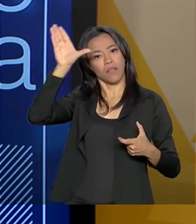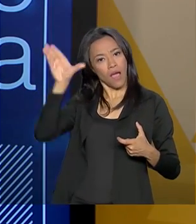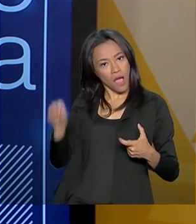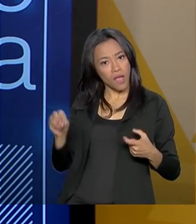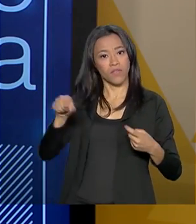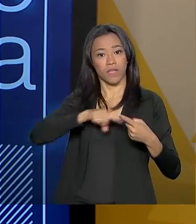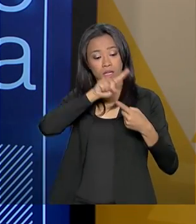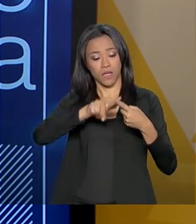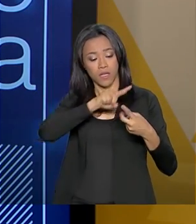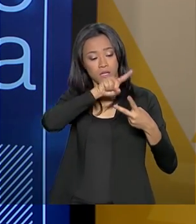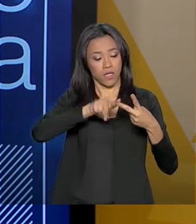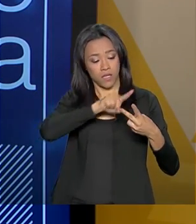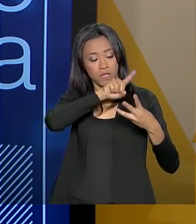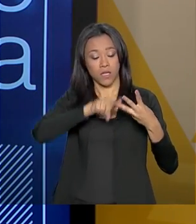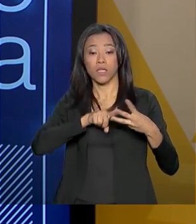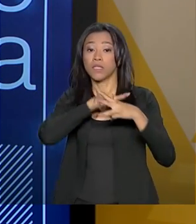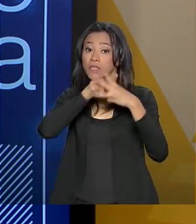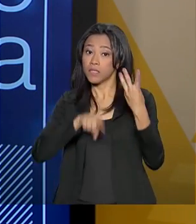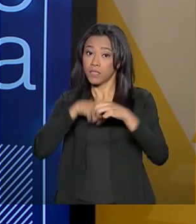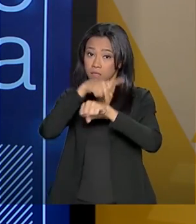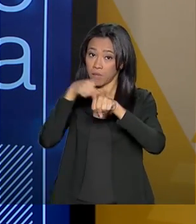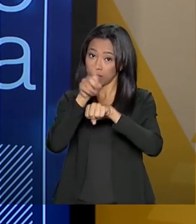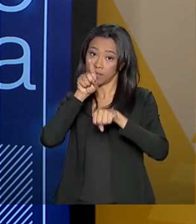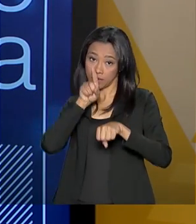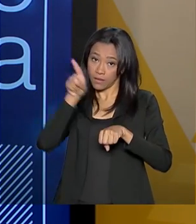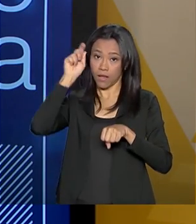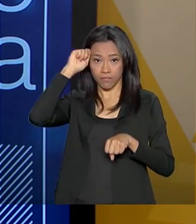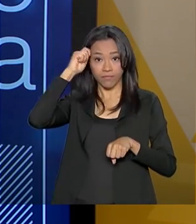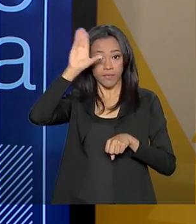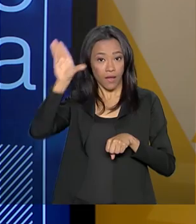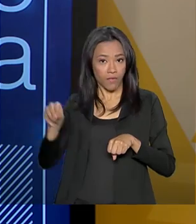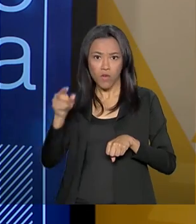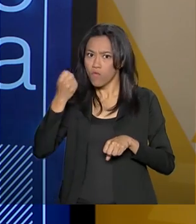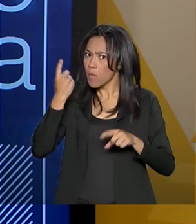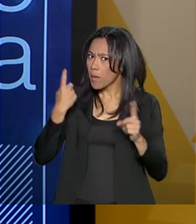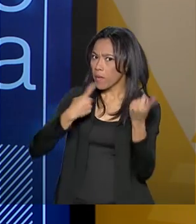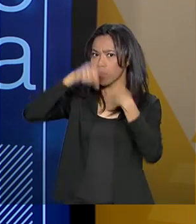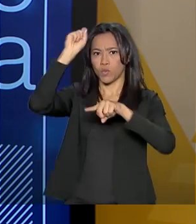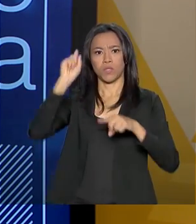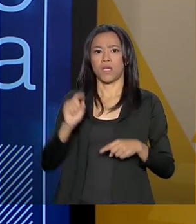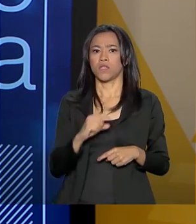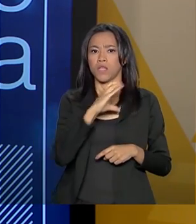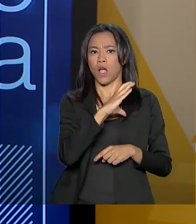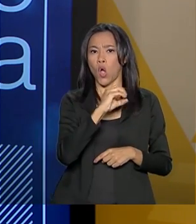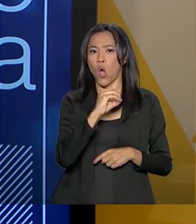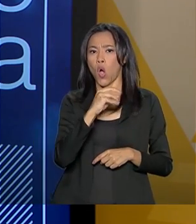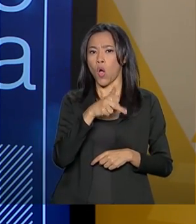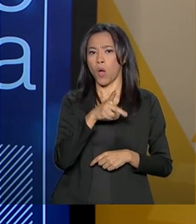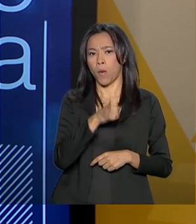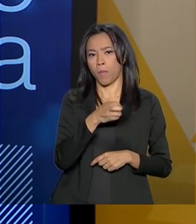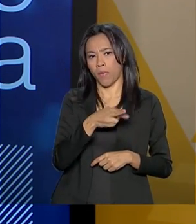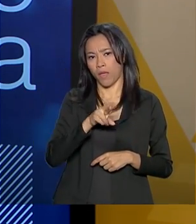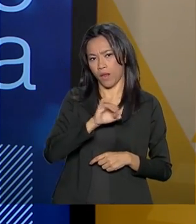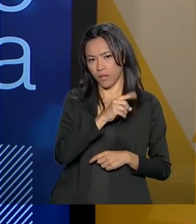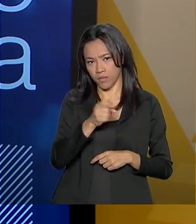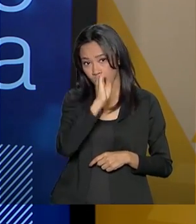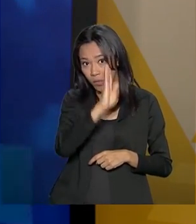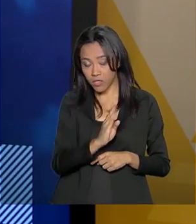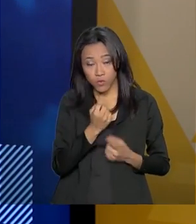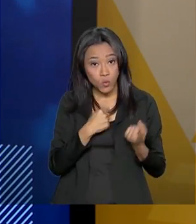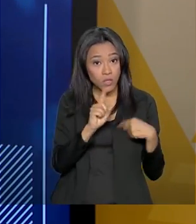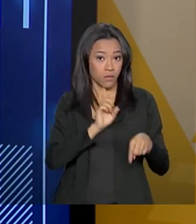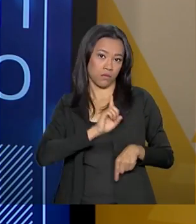Benin, Chad e Mali. Foi o grande sucesso da cooperação brasileira no exterior. E muitos